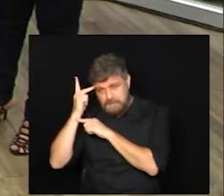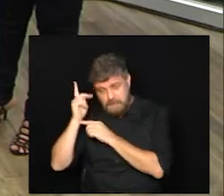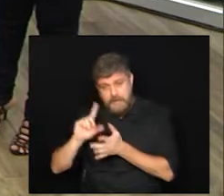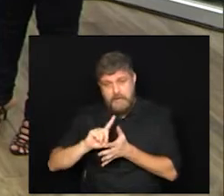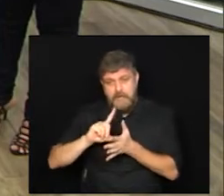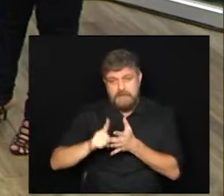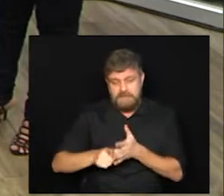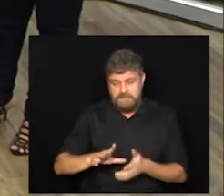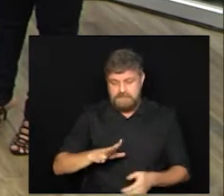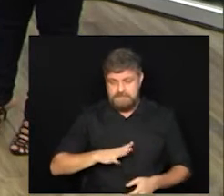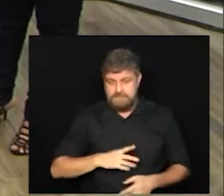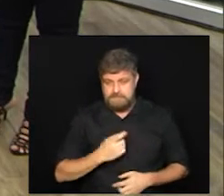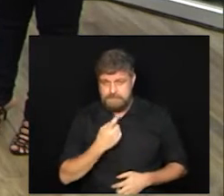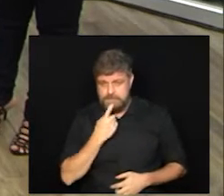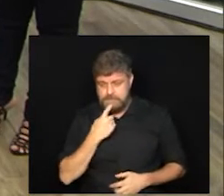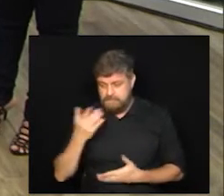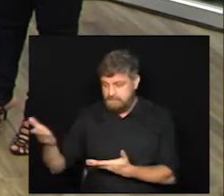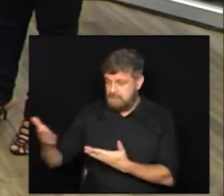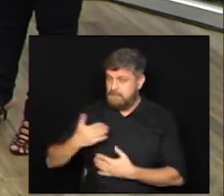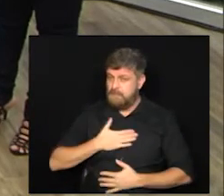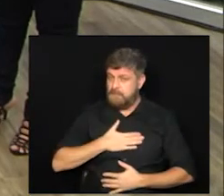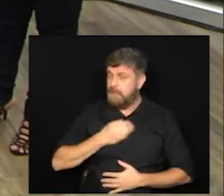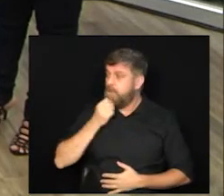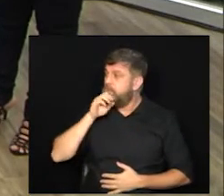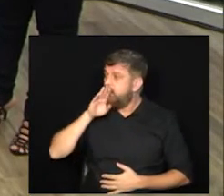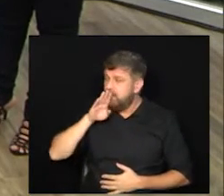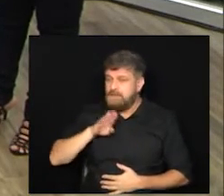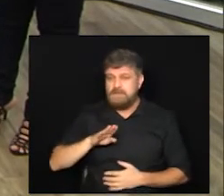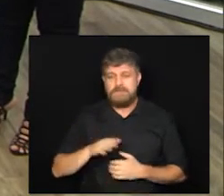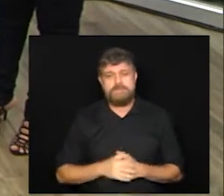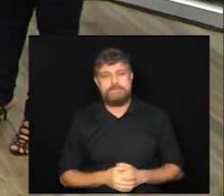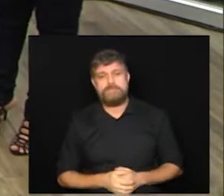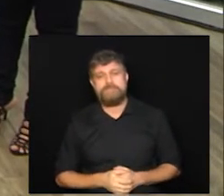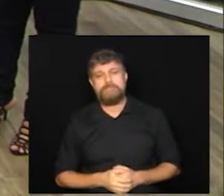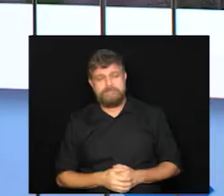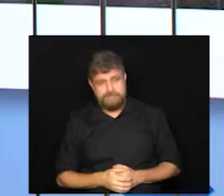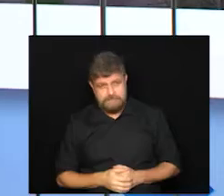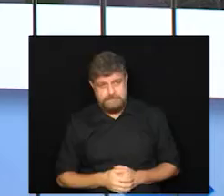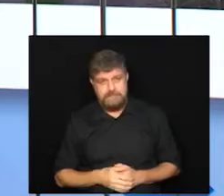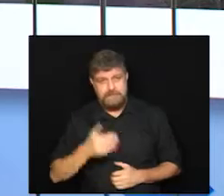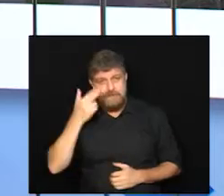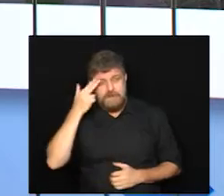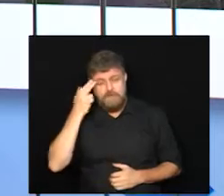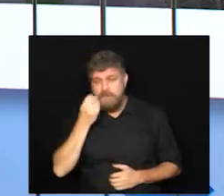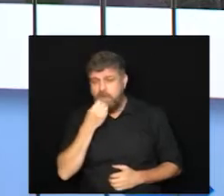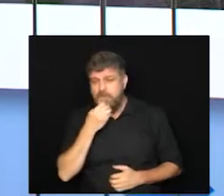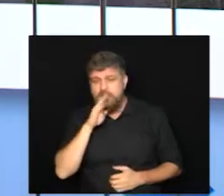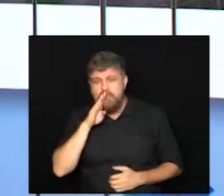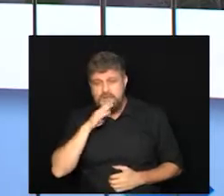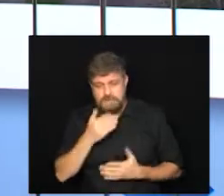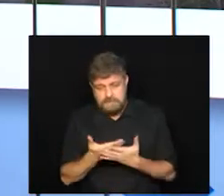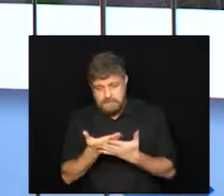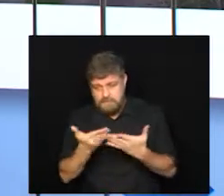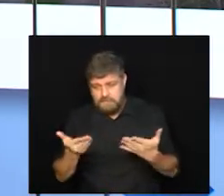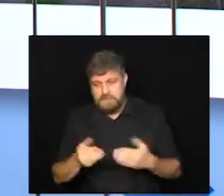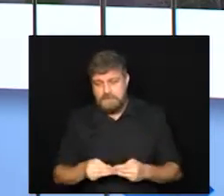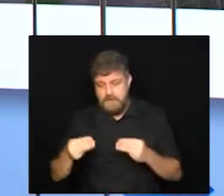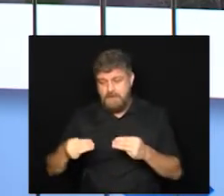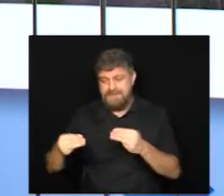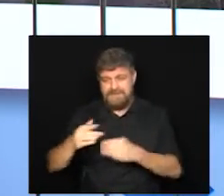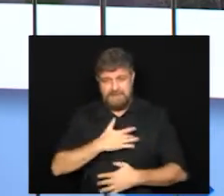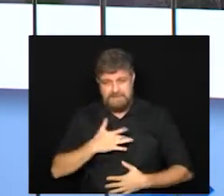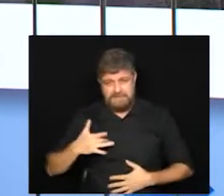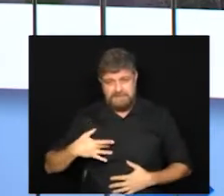município de Campinas. Seja bem-vinda e boa tarde, Mirna. Boa tarde, Gabriel. Boa tarde a vocês de casa. De acordo com o Ministério da